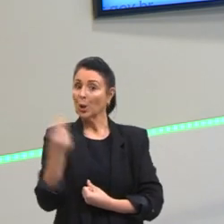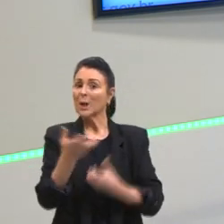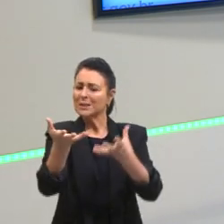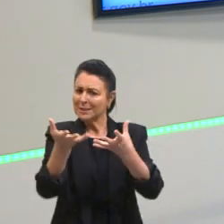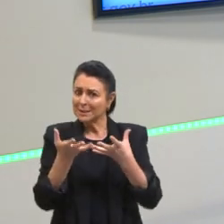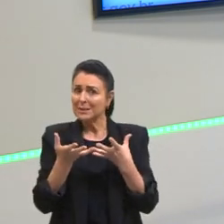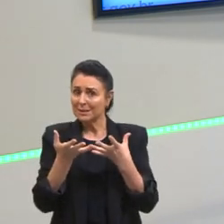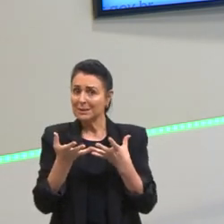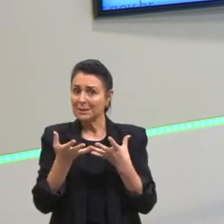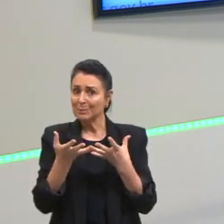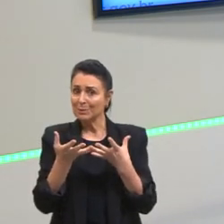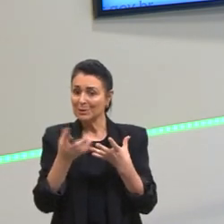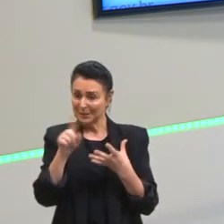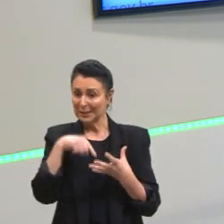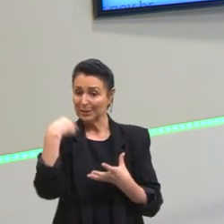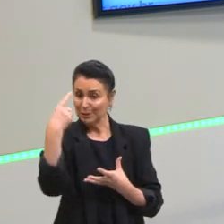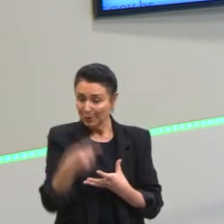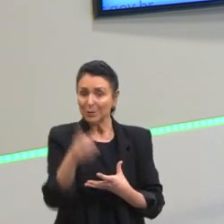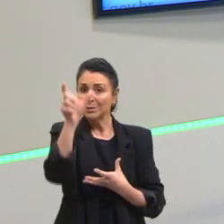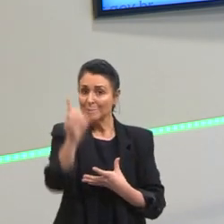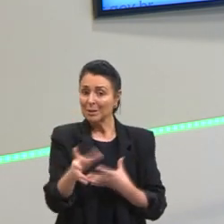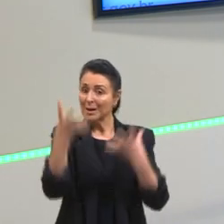para sermos aceitos na sociedade.